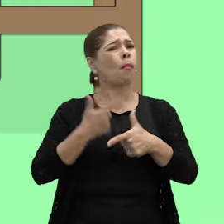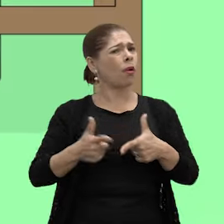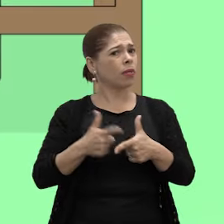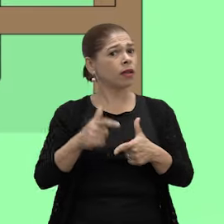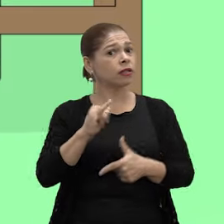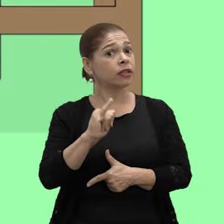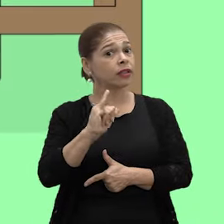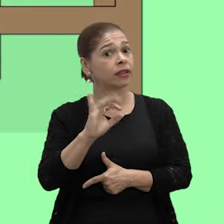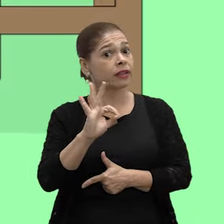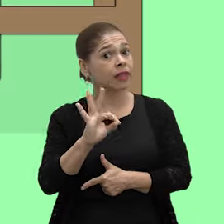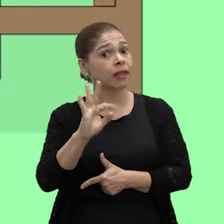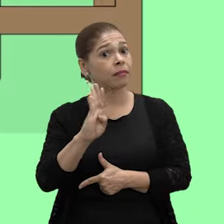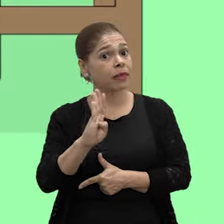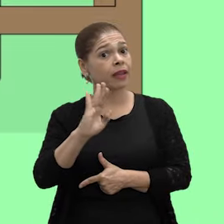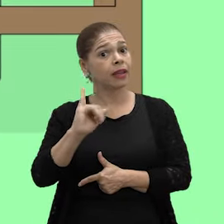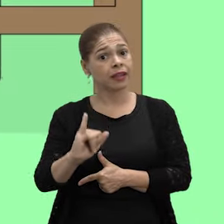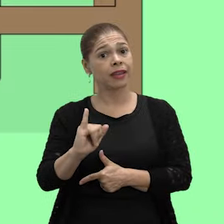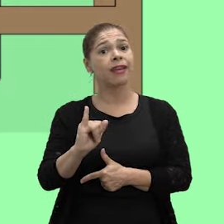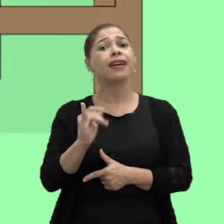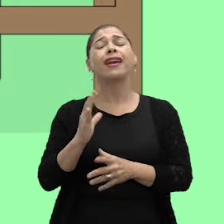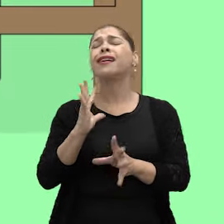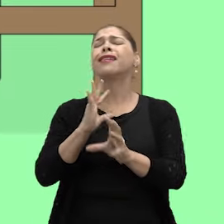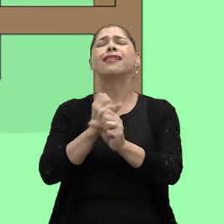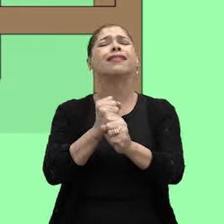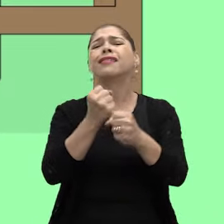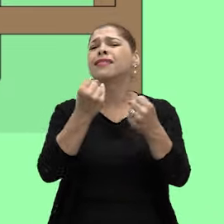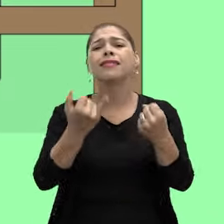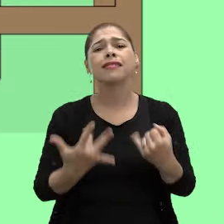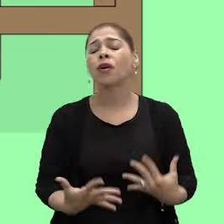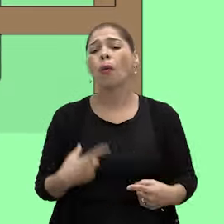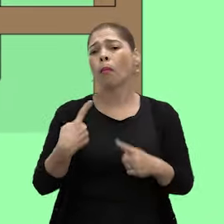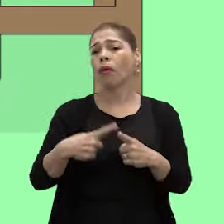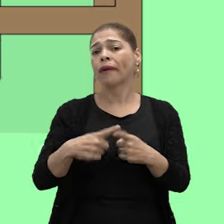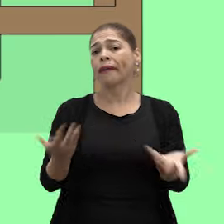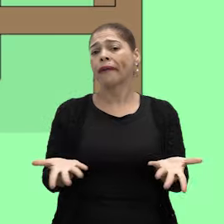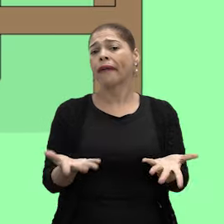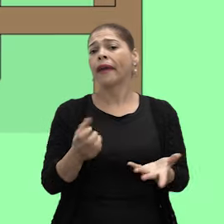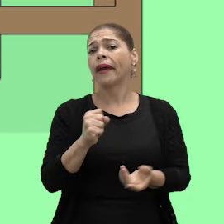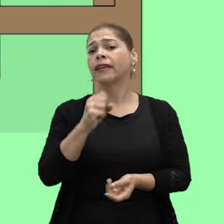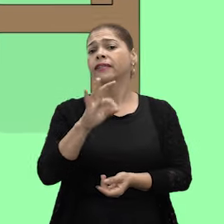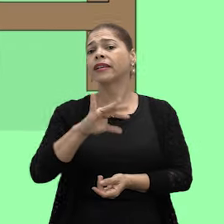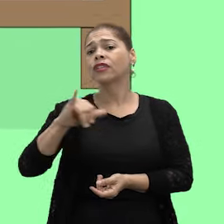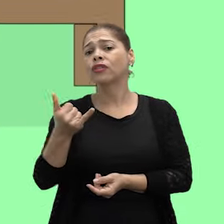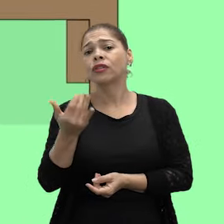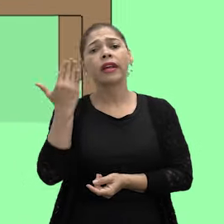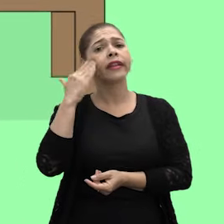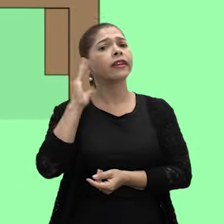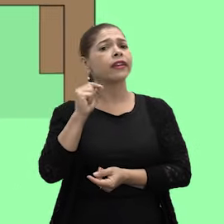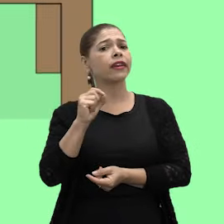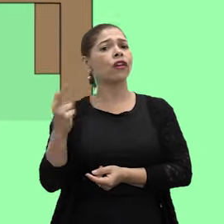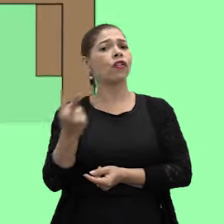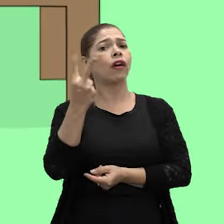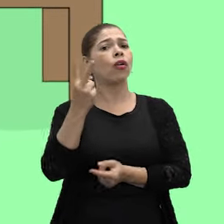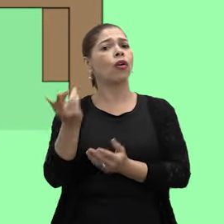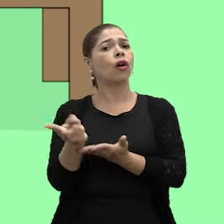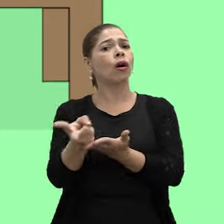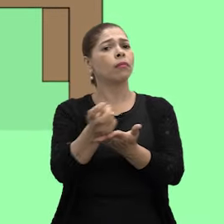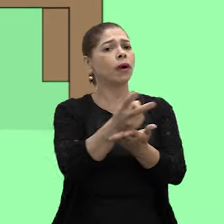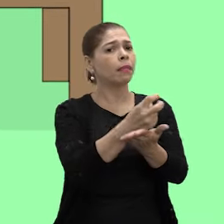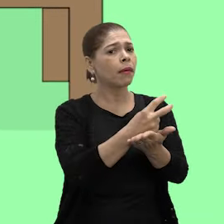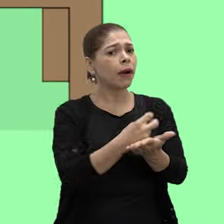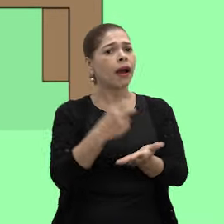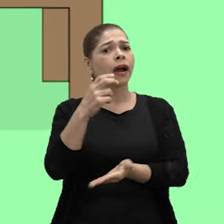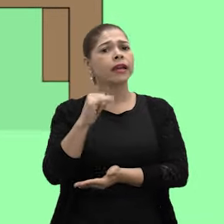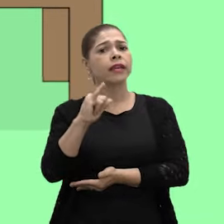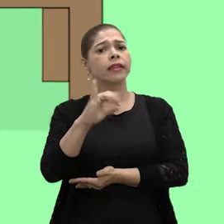Atualmente, um ponto problemático do ITBI é a definição da base de cálculo. Isso porque, apesar de o STJ ter entendimento de que